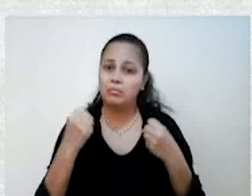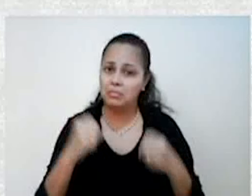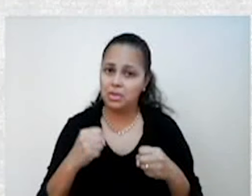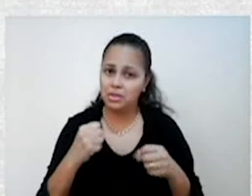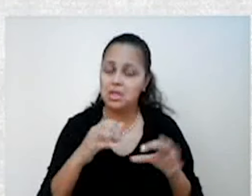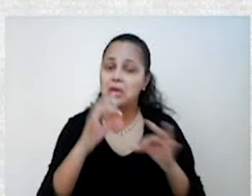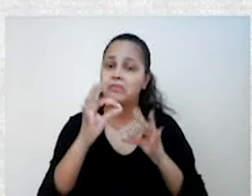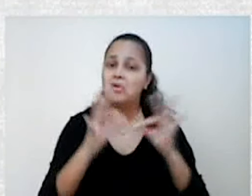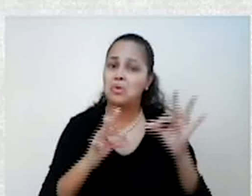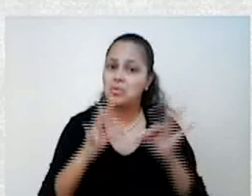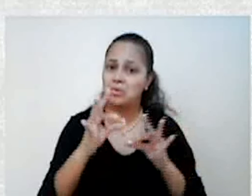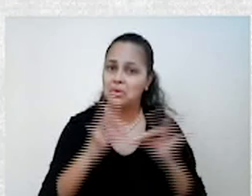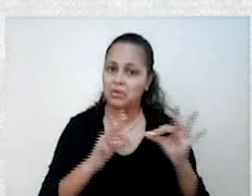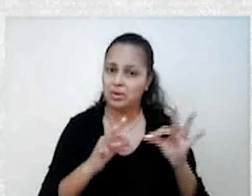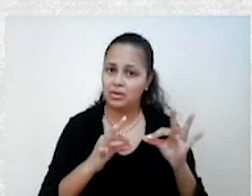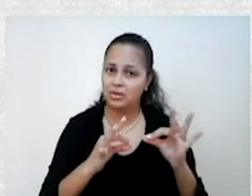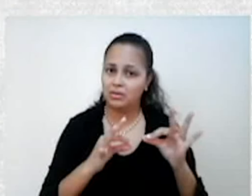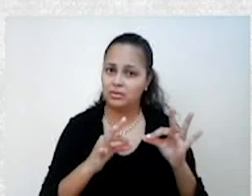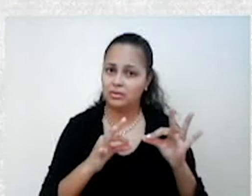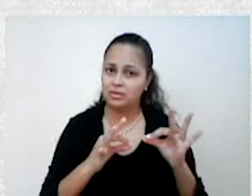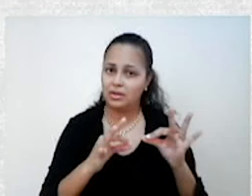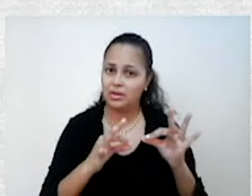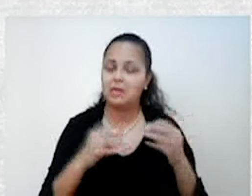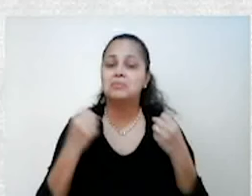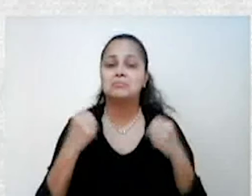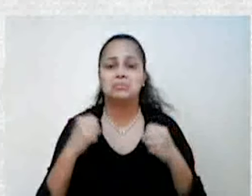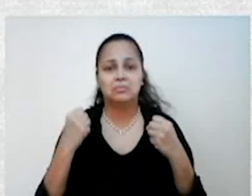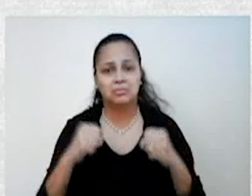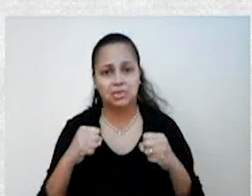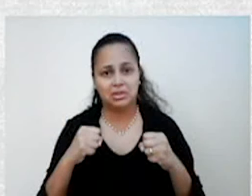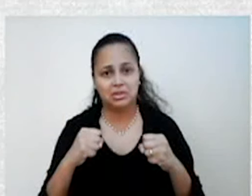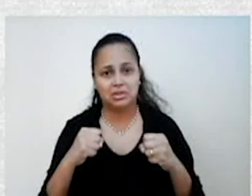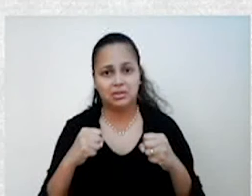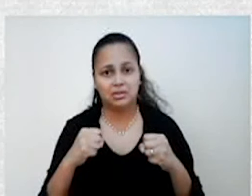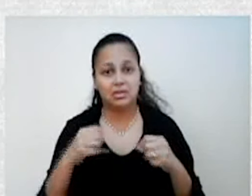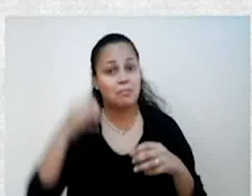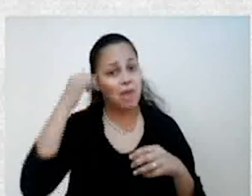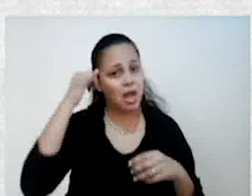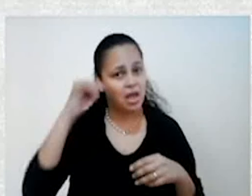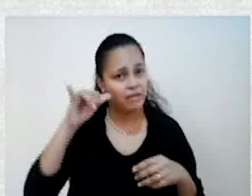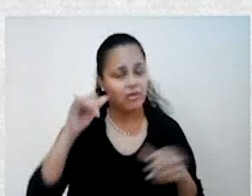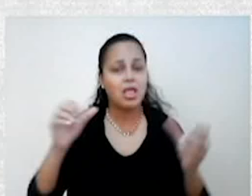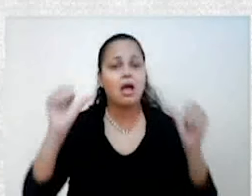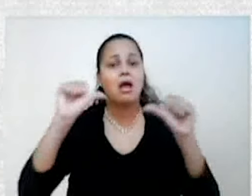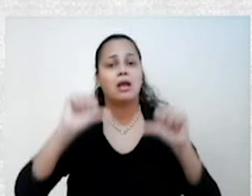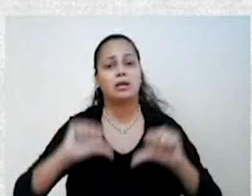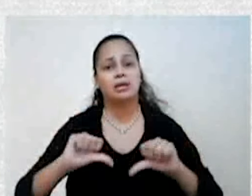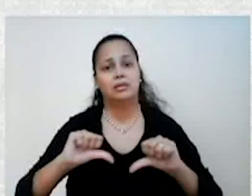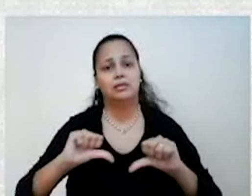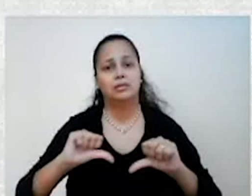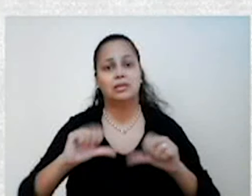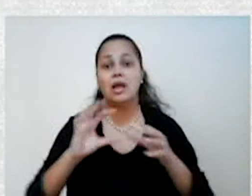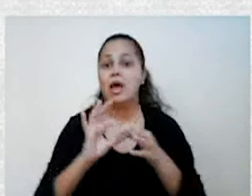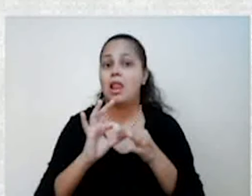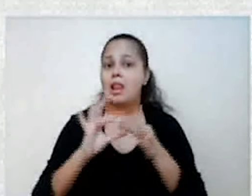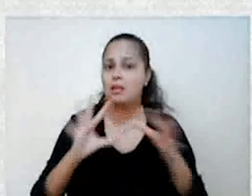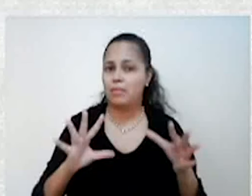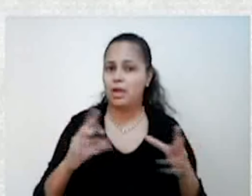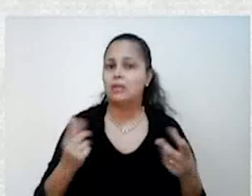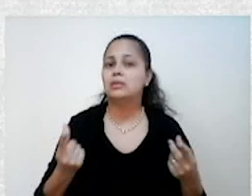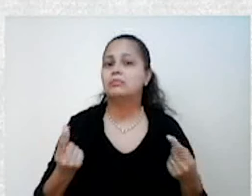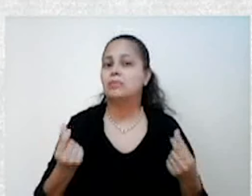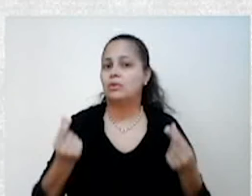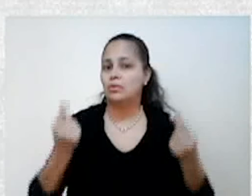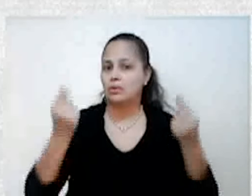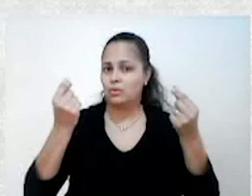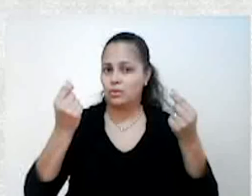regular ela. Então, intervir quando necessário, para evitar crises. Segundo ele, o liberalismo econômico,